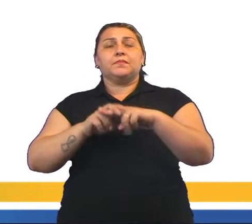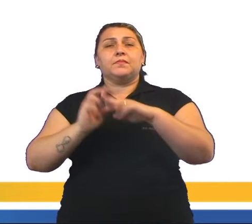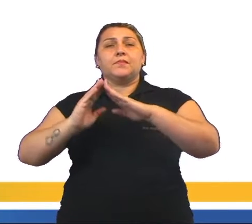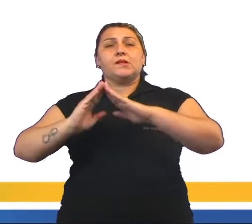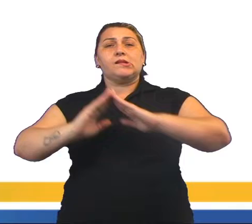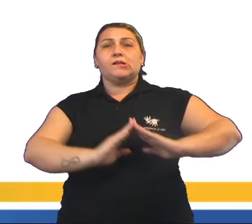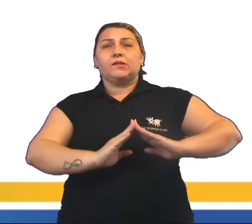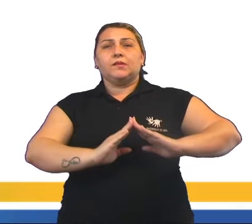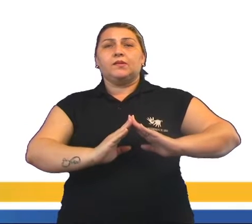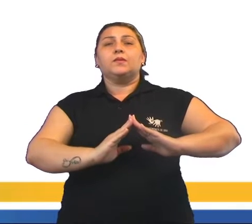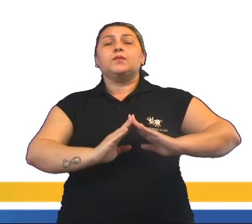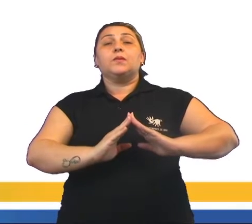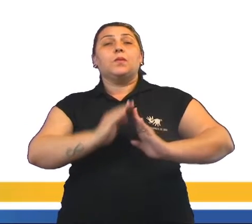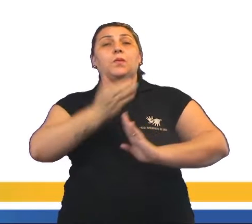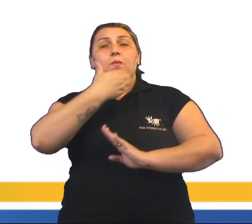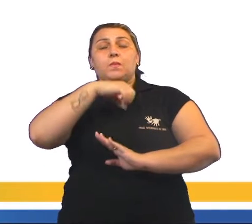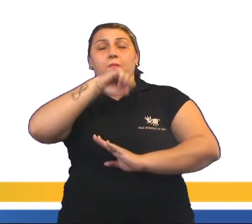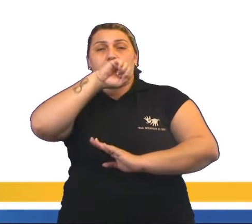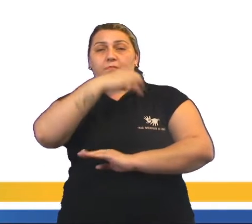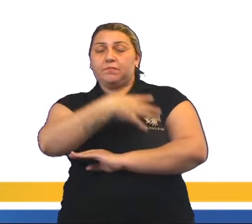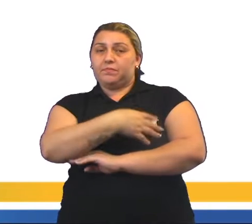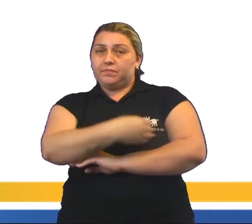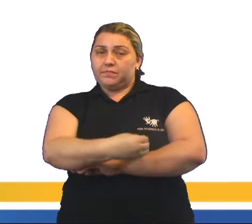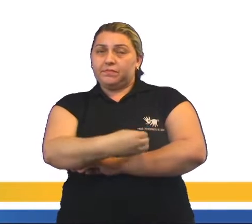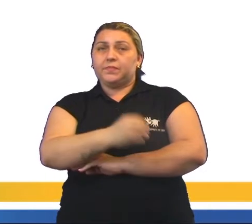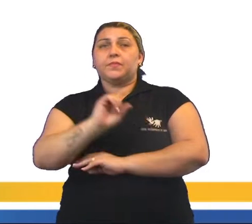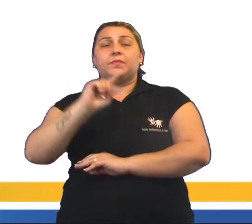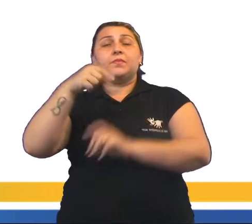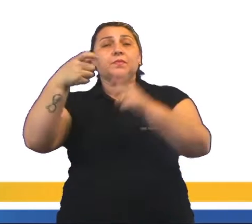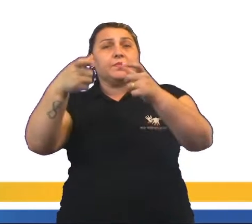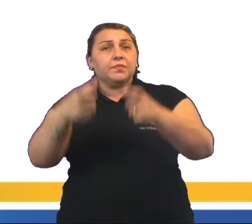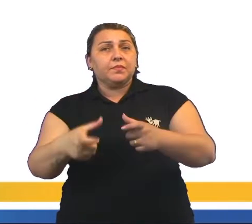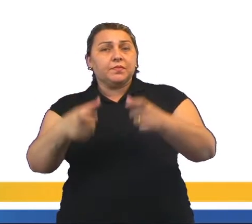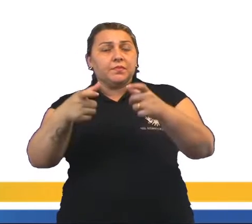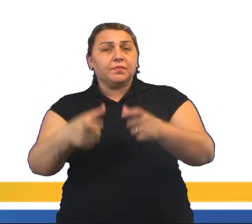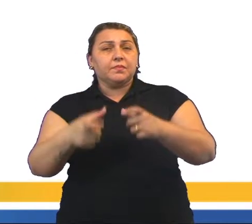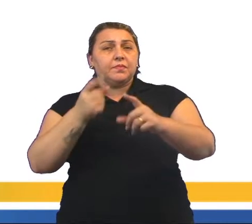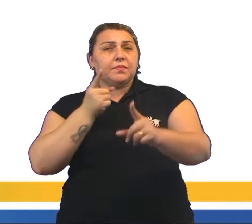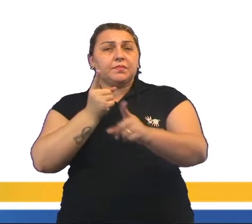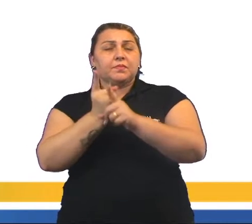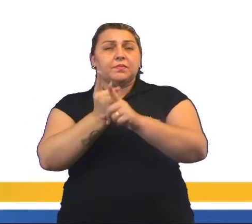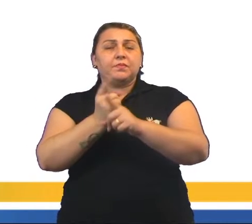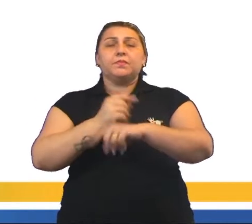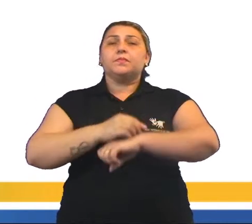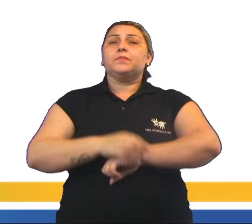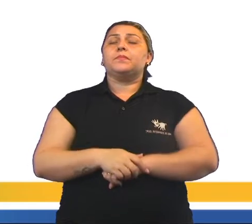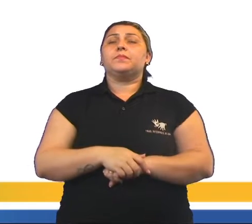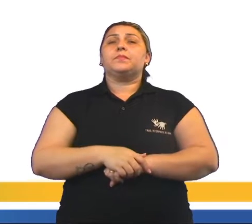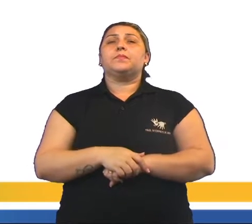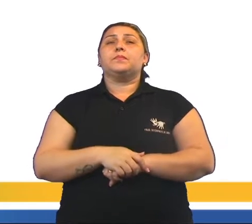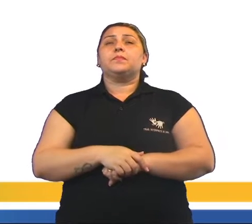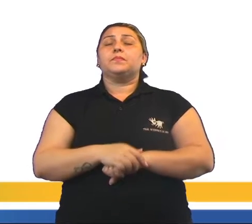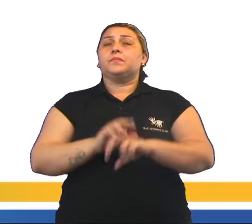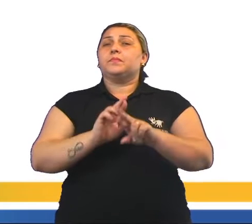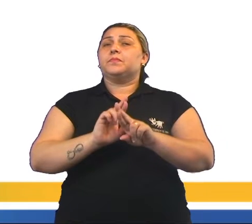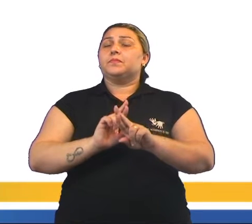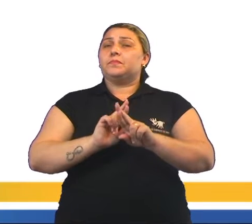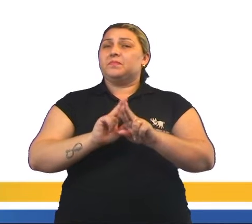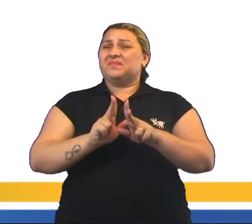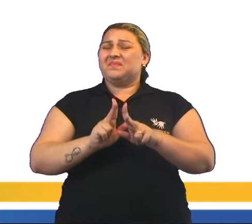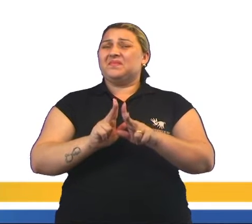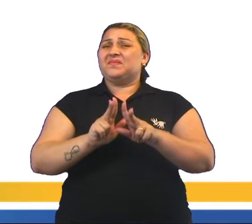parte elevada, um pai e um filho. E o local em que eles se encontram é um local completamente